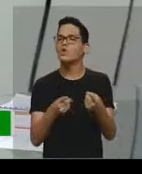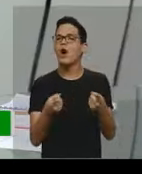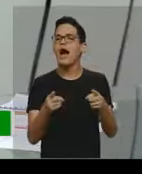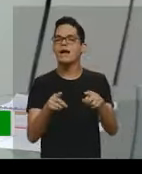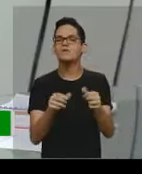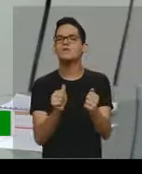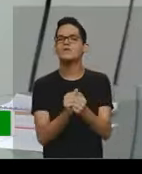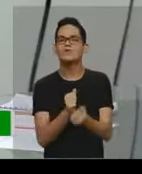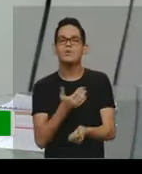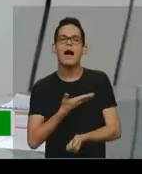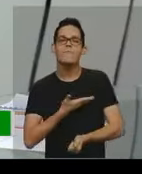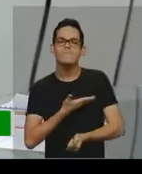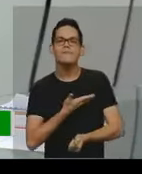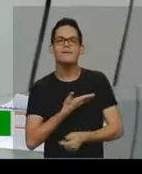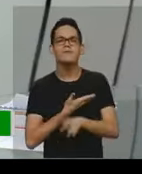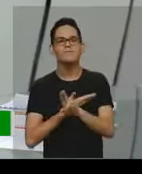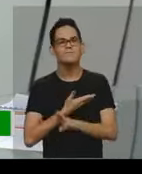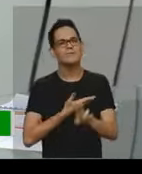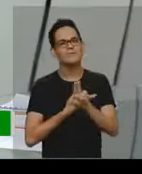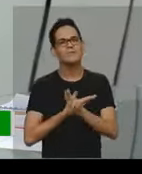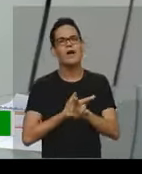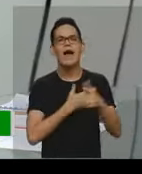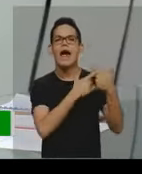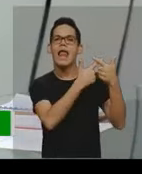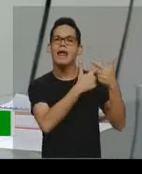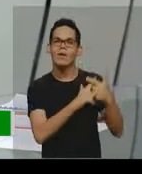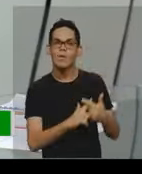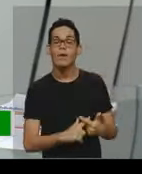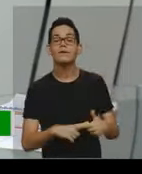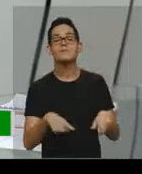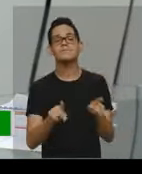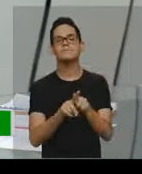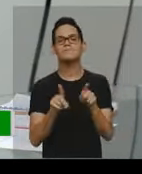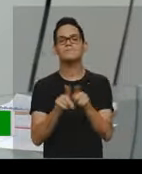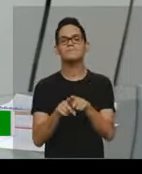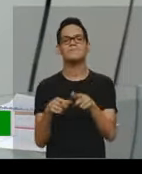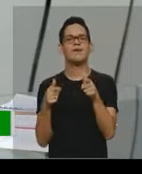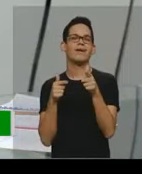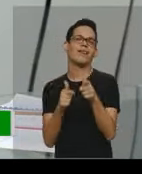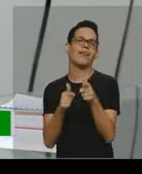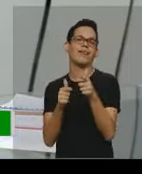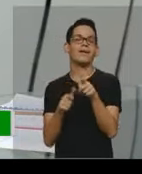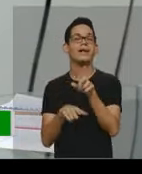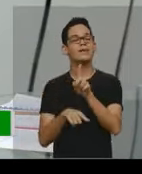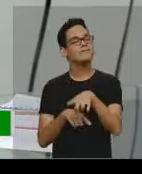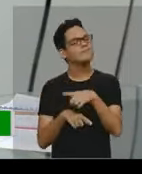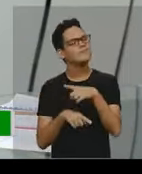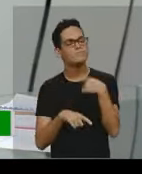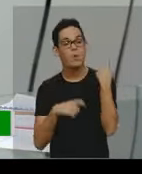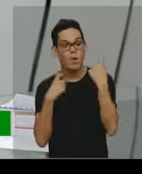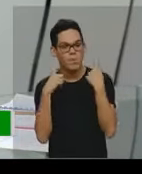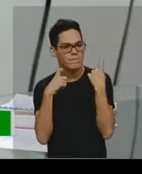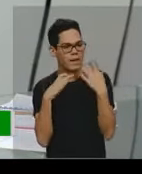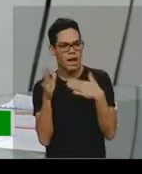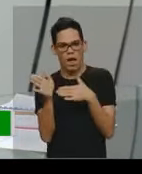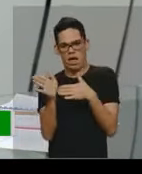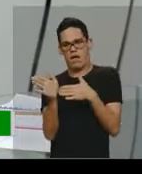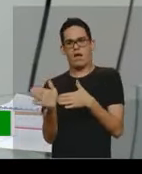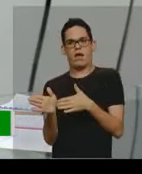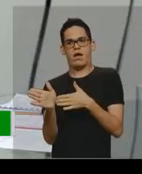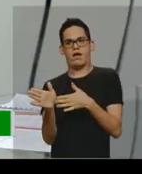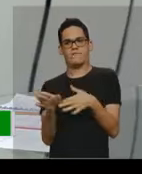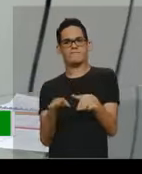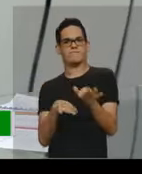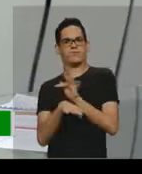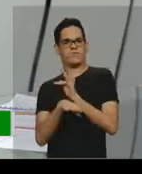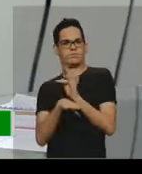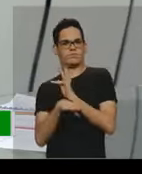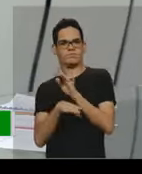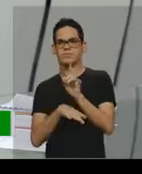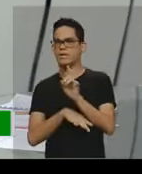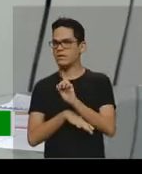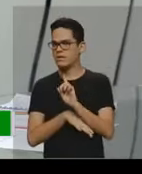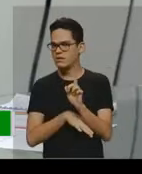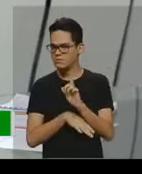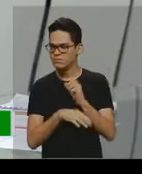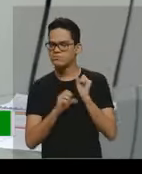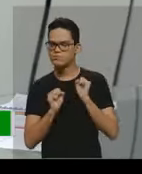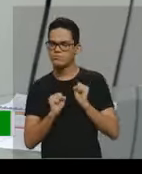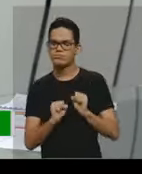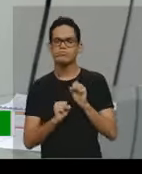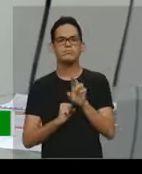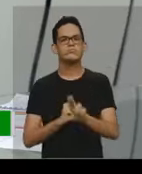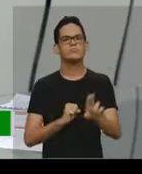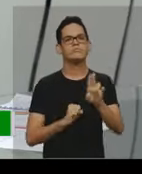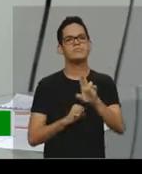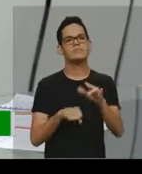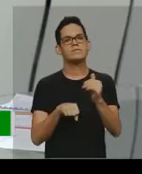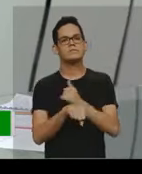os meus amigos, a minha linguagem também vai ser despreocupada, eu não vou preocupar com a norma padrão, eu